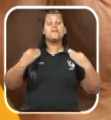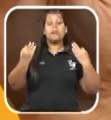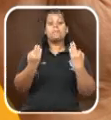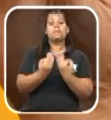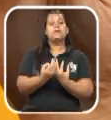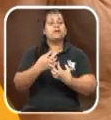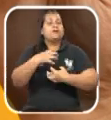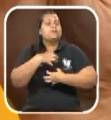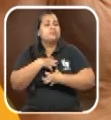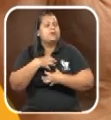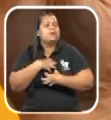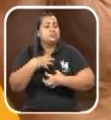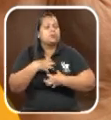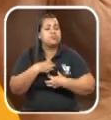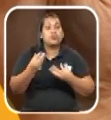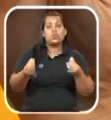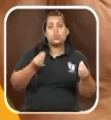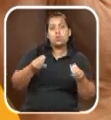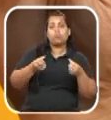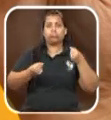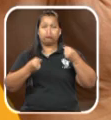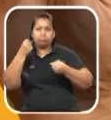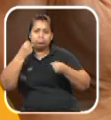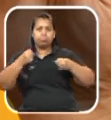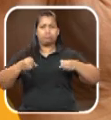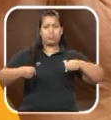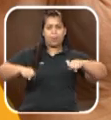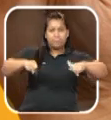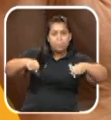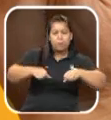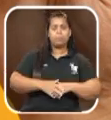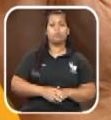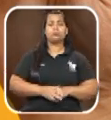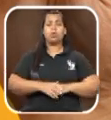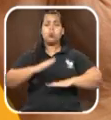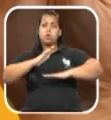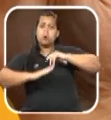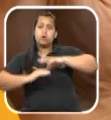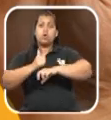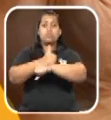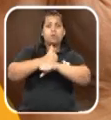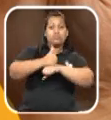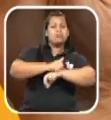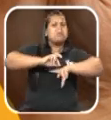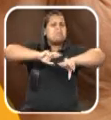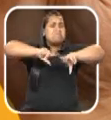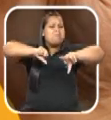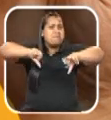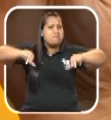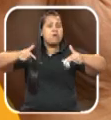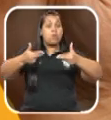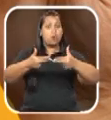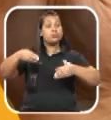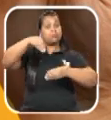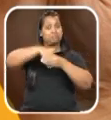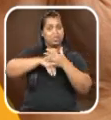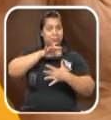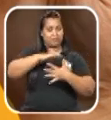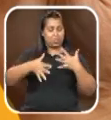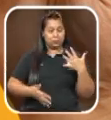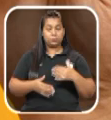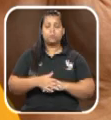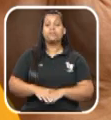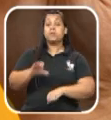sentimentos, meios de transporte, profissões, entre outros conteúdos sobre a língua brasileira de sinais. O curso será